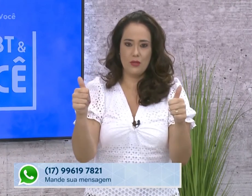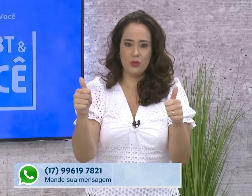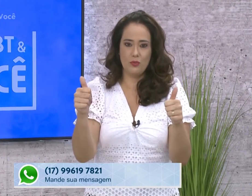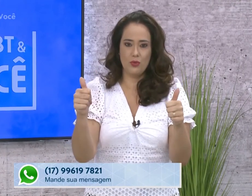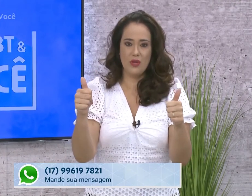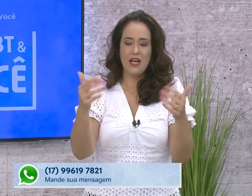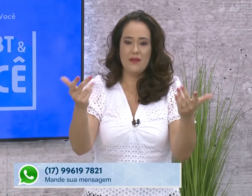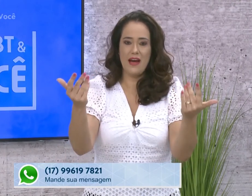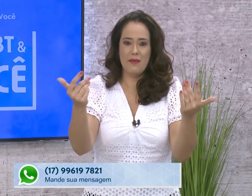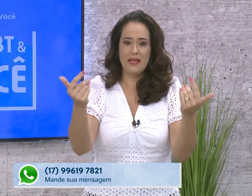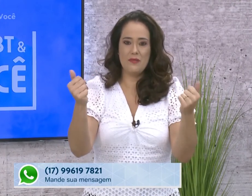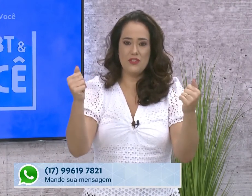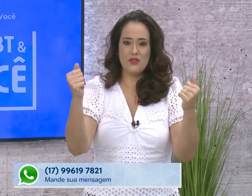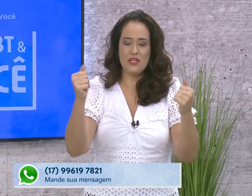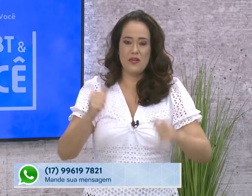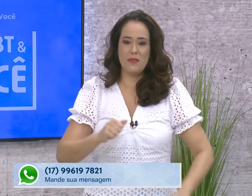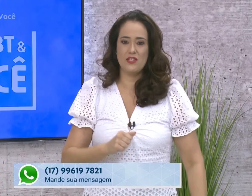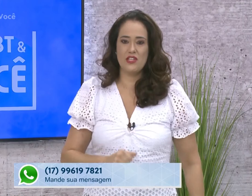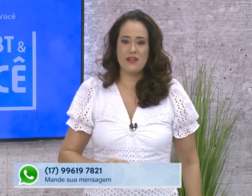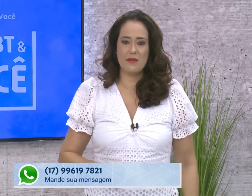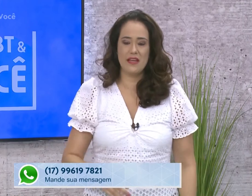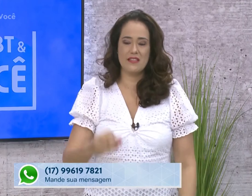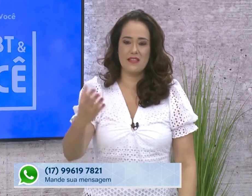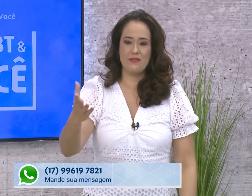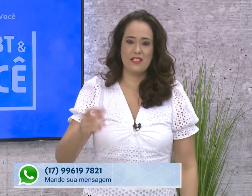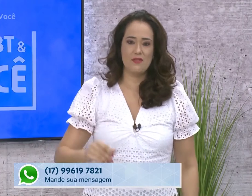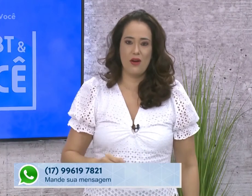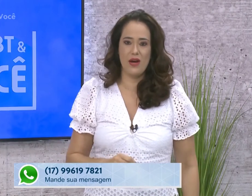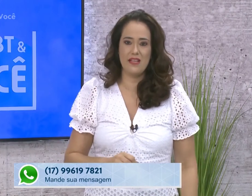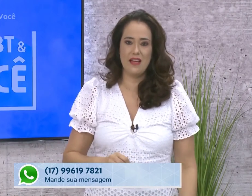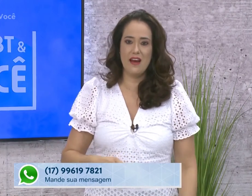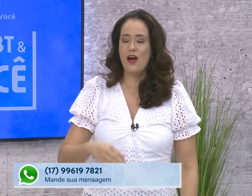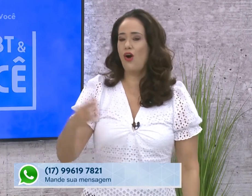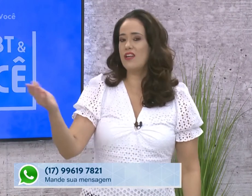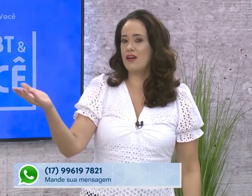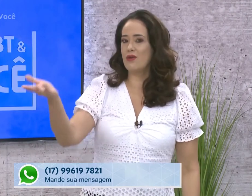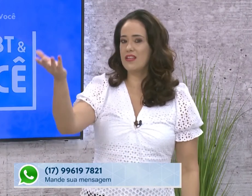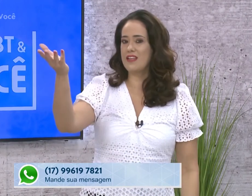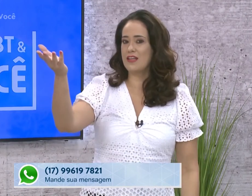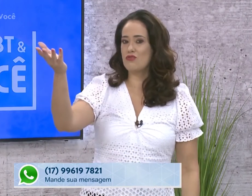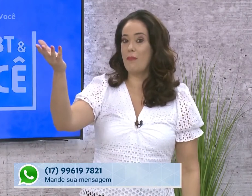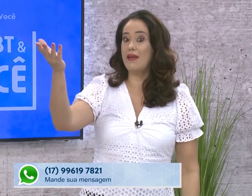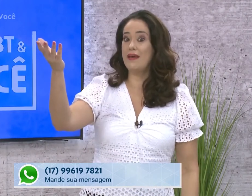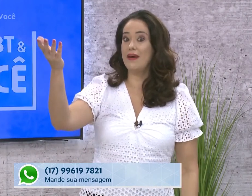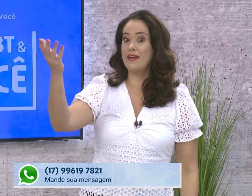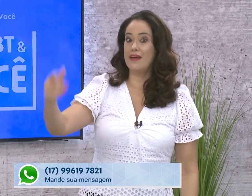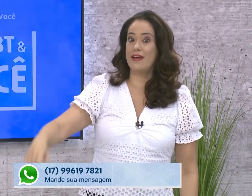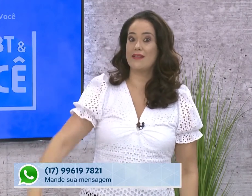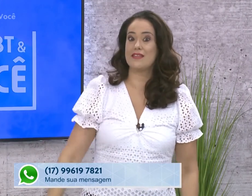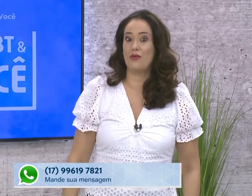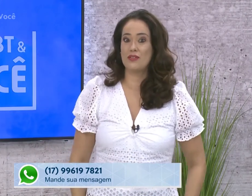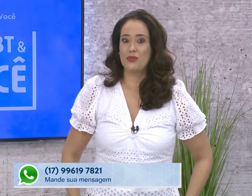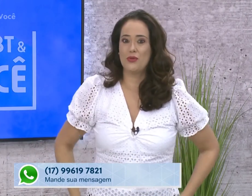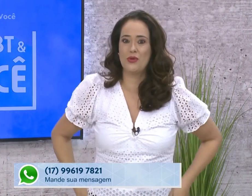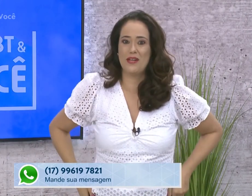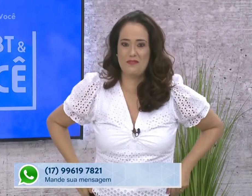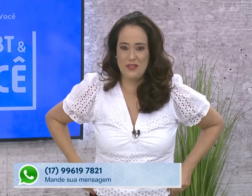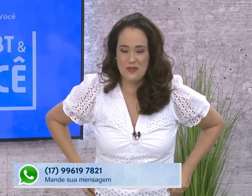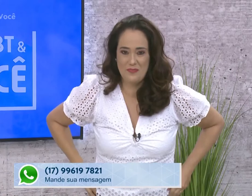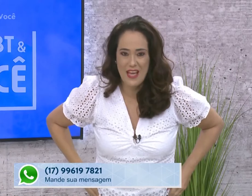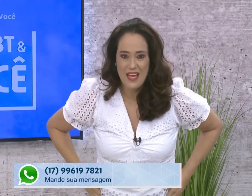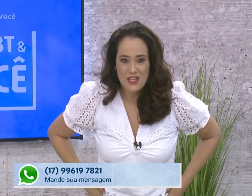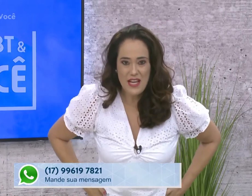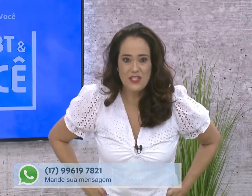pra sua família, pra todo mundo. Vai, manda um videozinho aqui pra gente, quero saber o você tá fazendo na quarentena ou então o que tá na sua mira aí, né? Nessa onda do